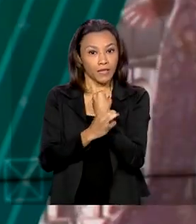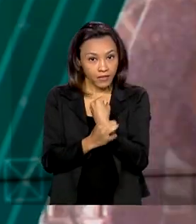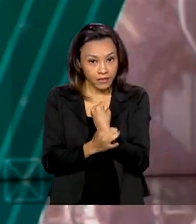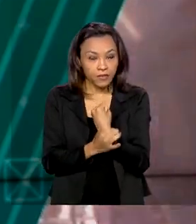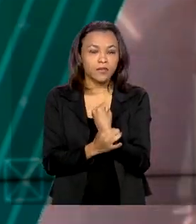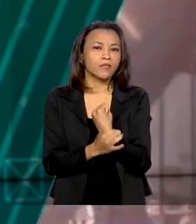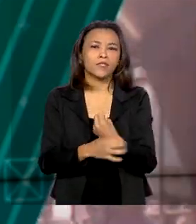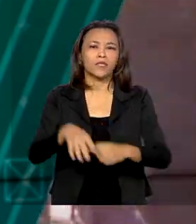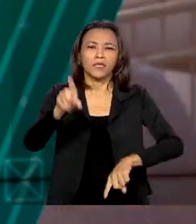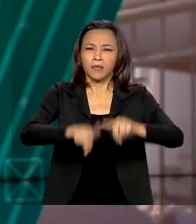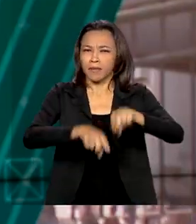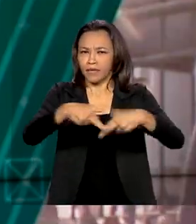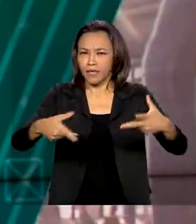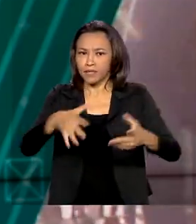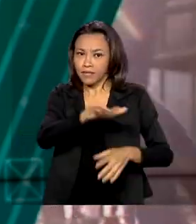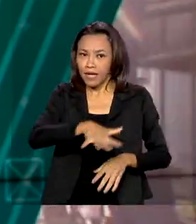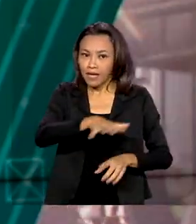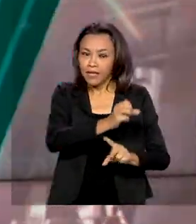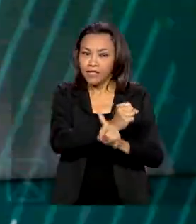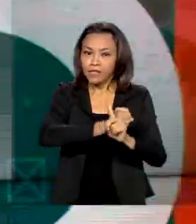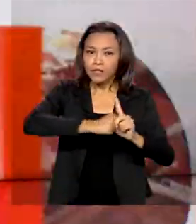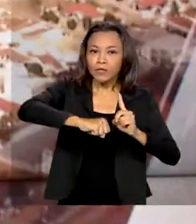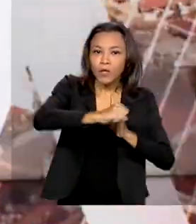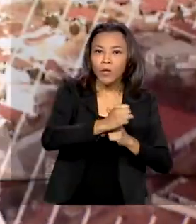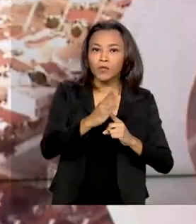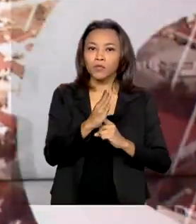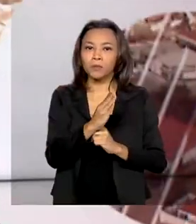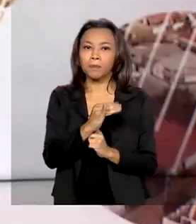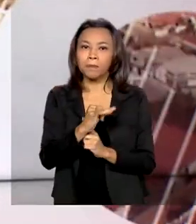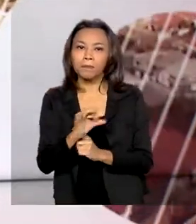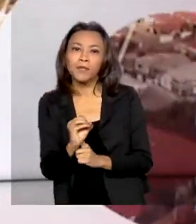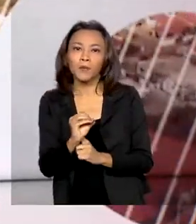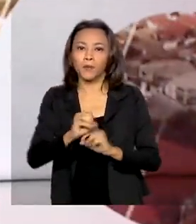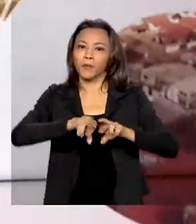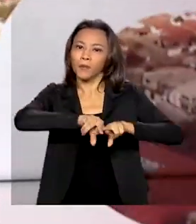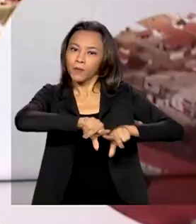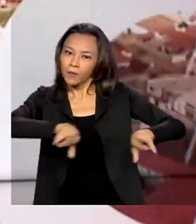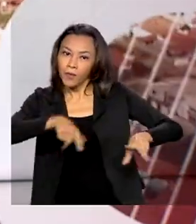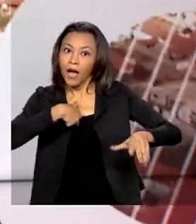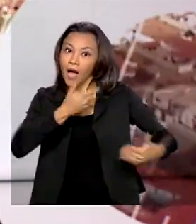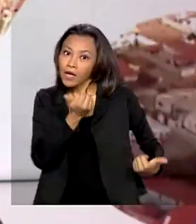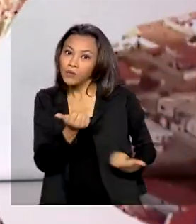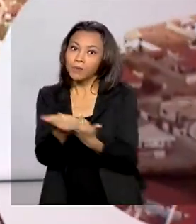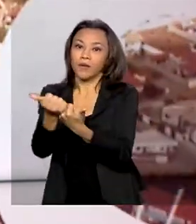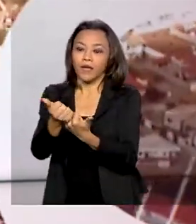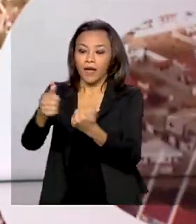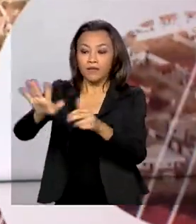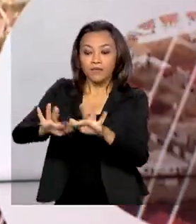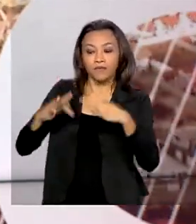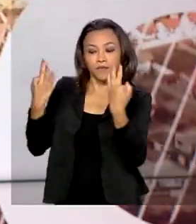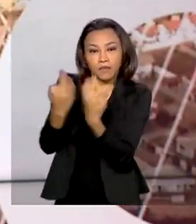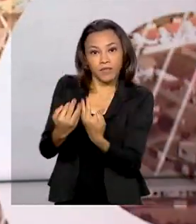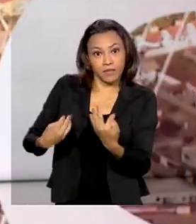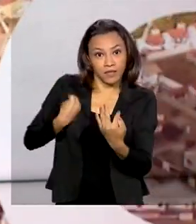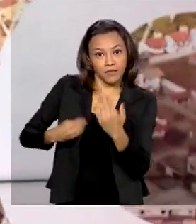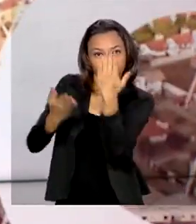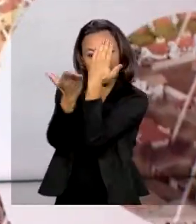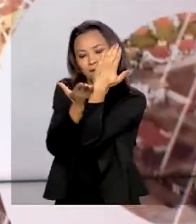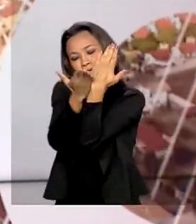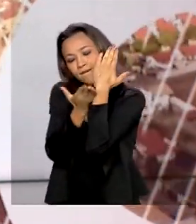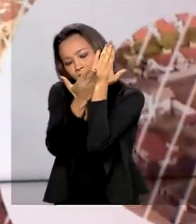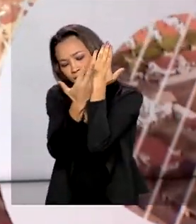produtos da sociobiodiversidade ajuda a gerar renda para as famílias que vivem do extrativismo e contribui para a